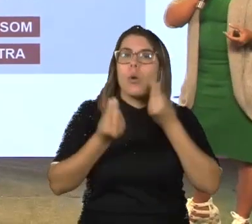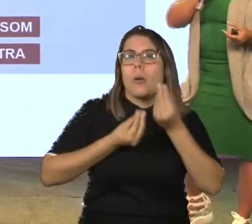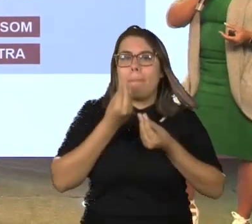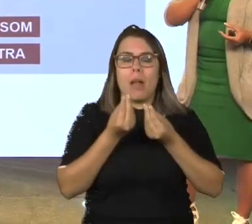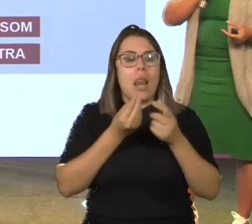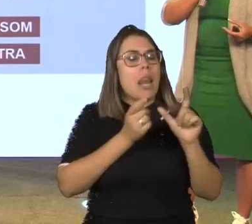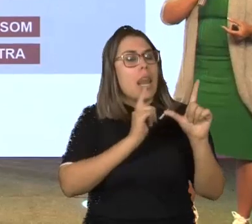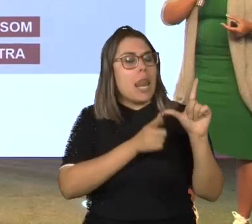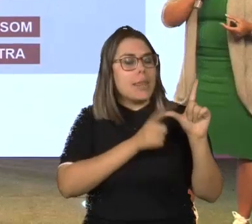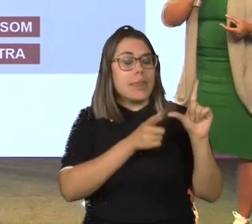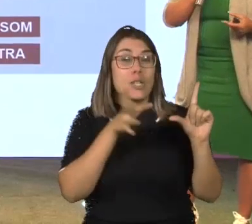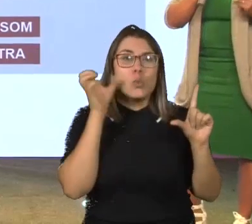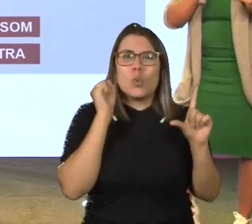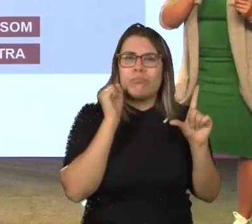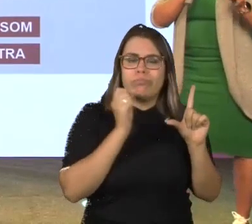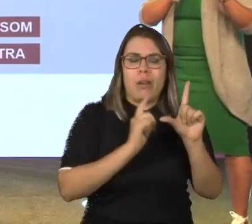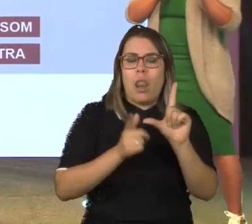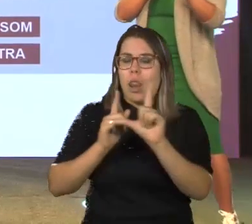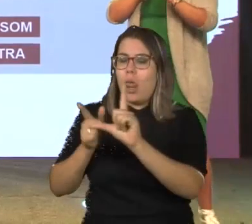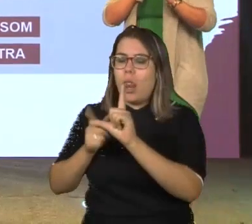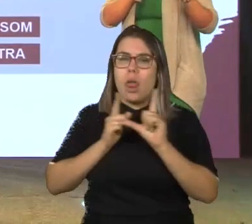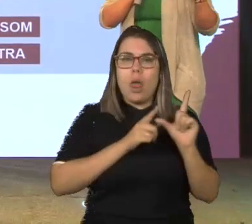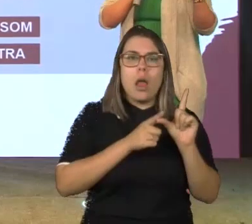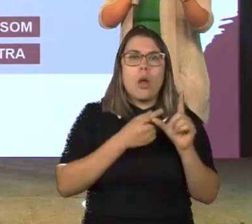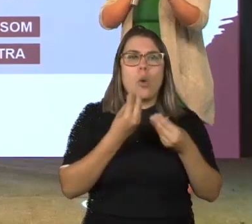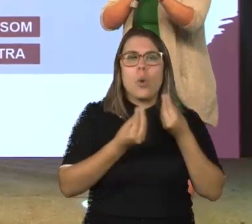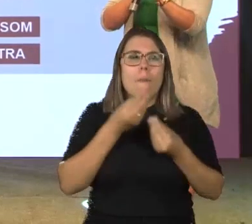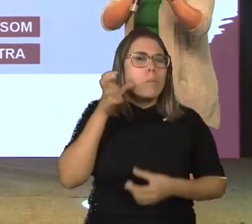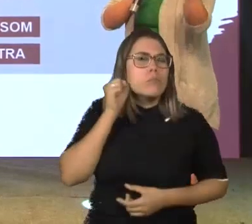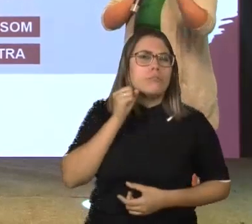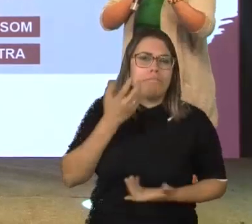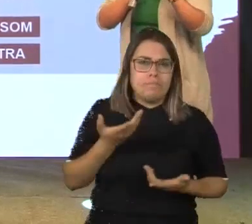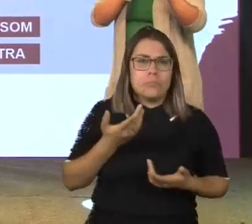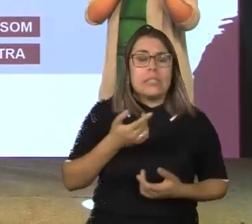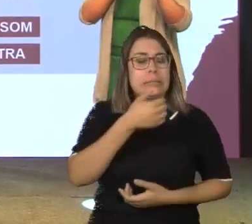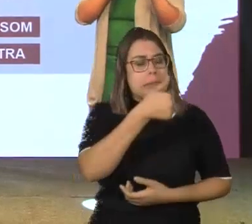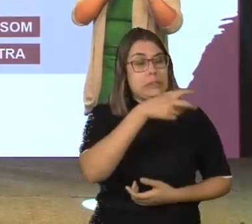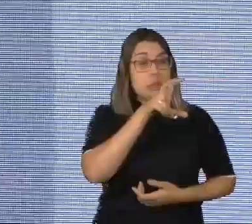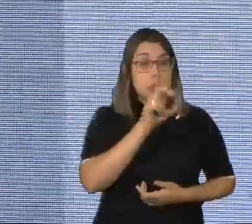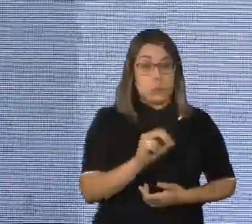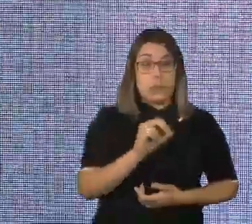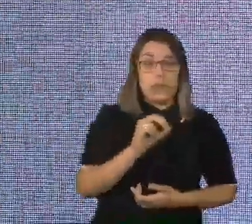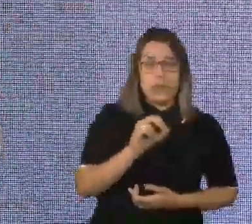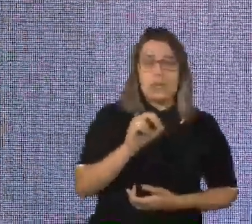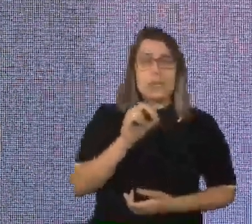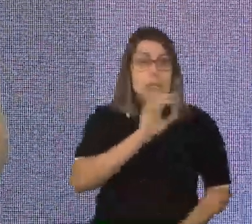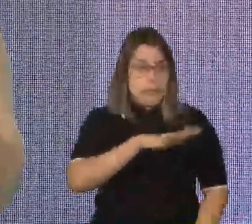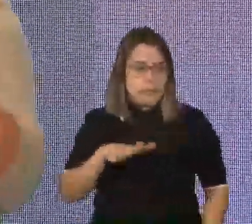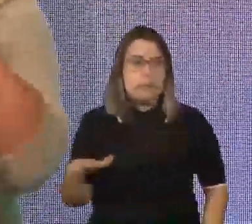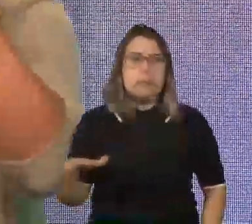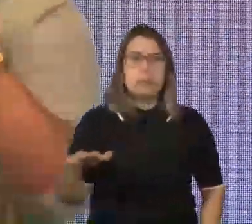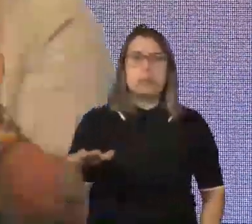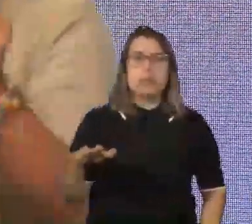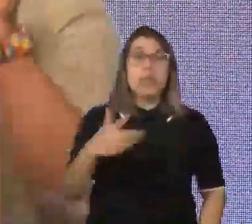de cada letra. Então, trabalhar nesse processo, numa linha de pesquisa, com 150 crianças analfabetas, foi